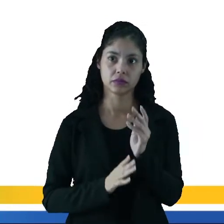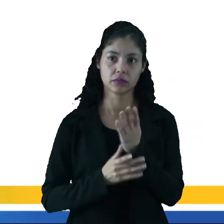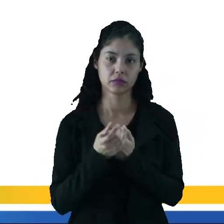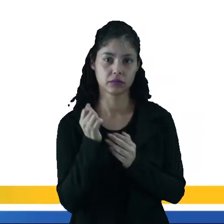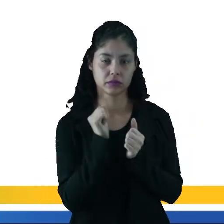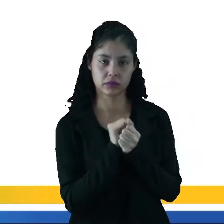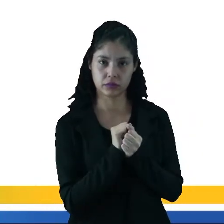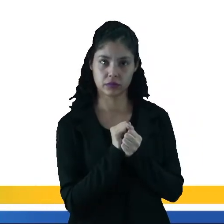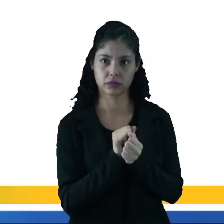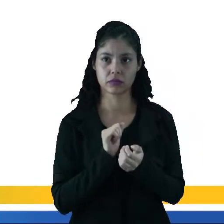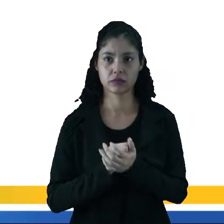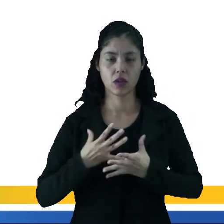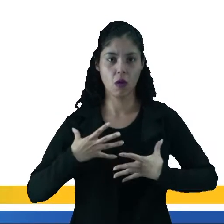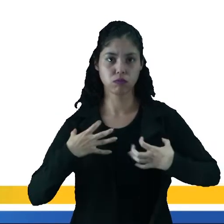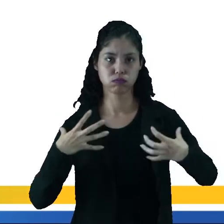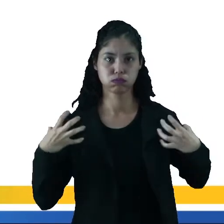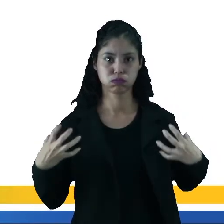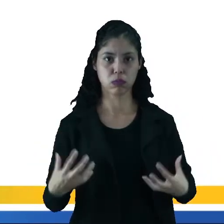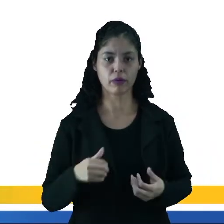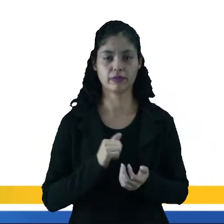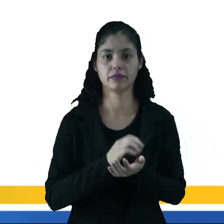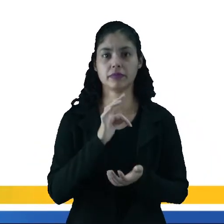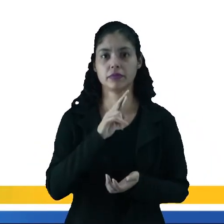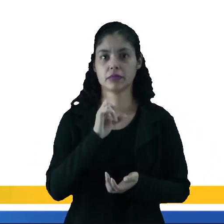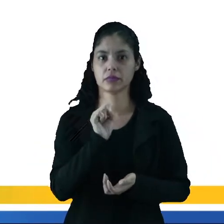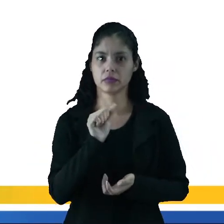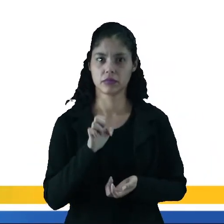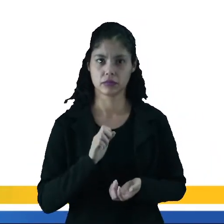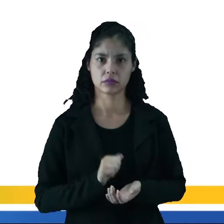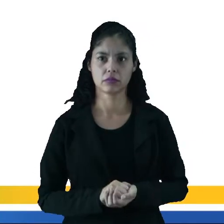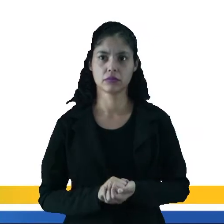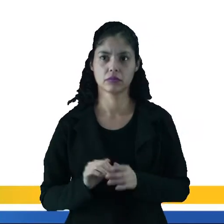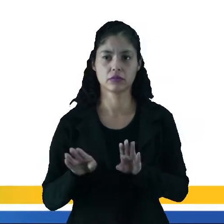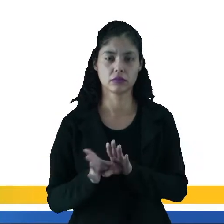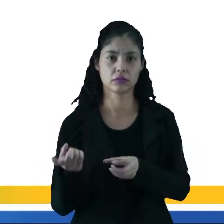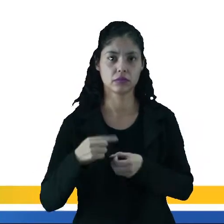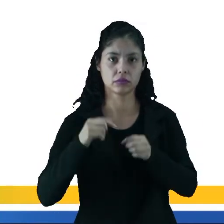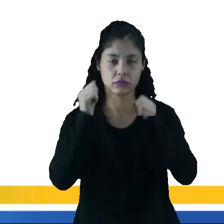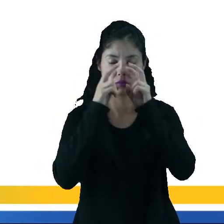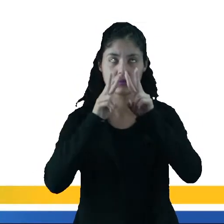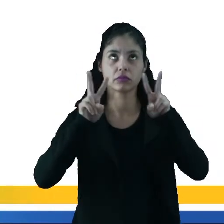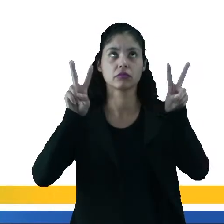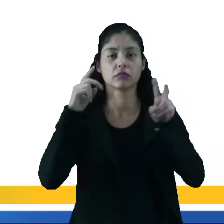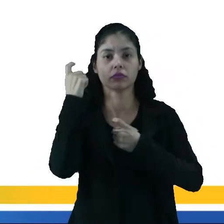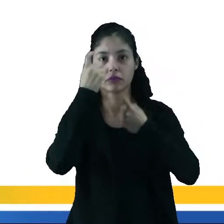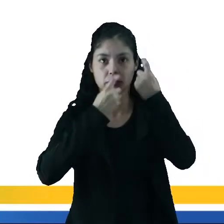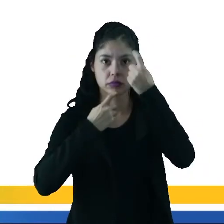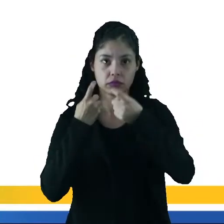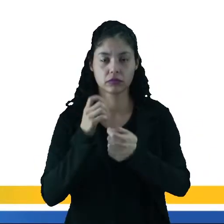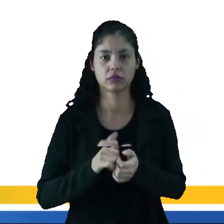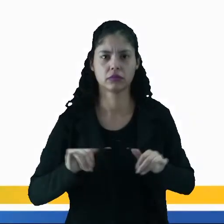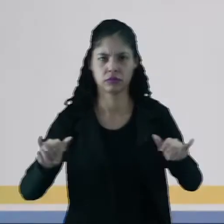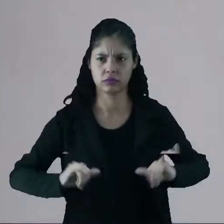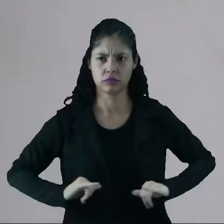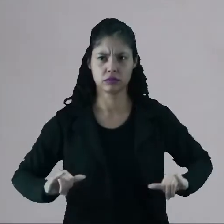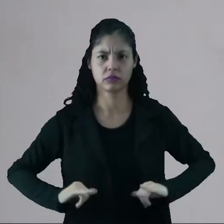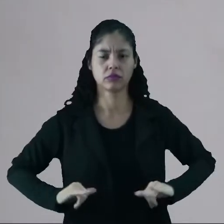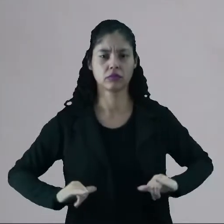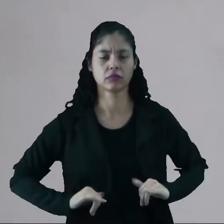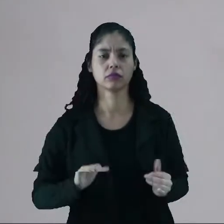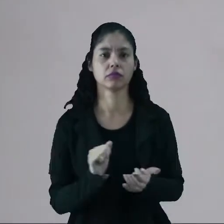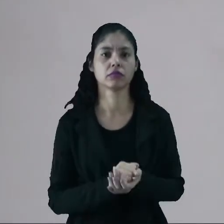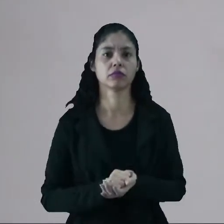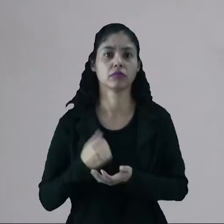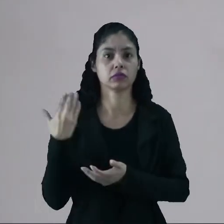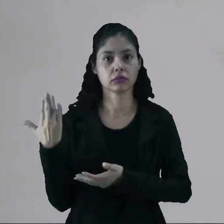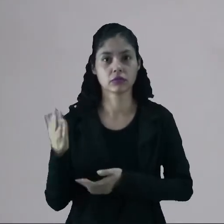entrelaçadas, os músculos tão tensos, o rosto tá voltado pra cima numa expressão de sofrimento. Então,